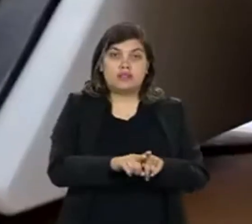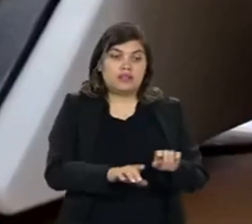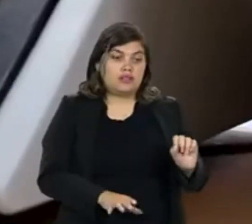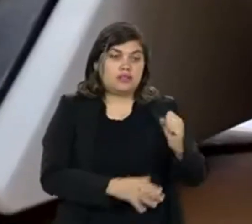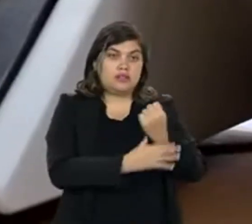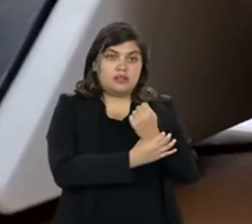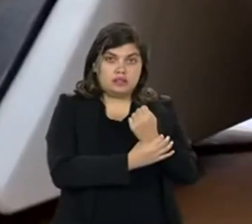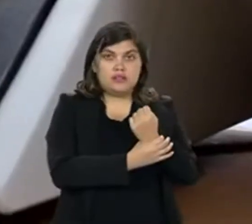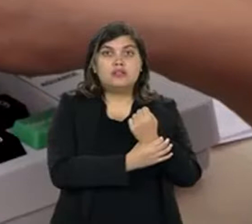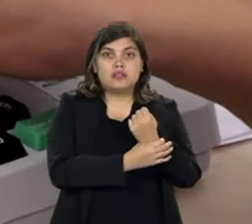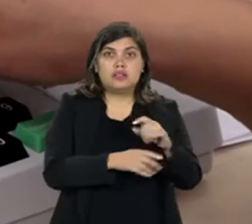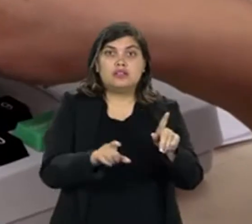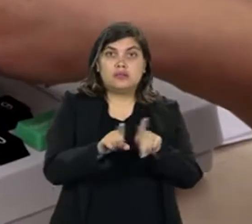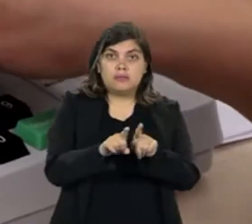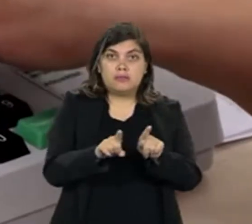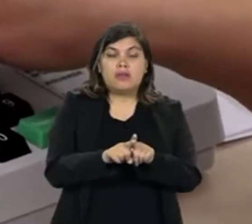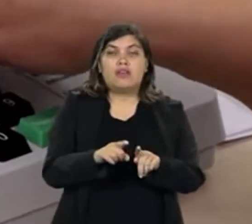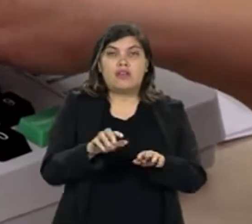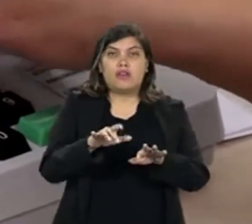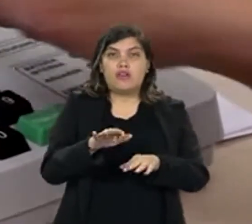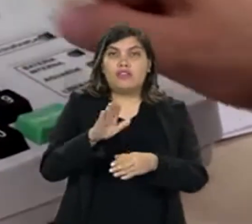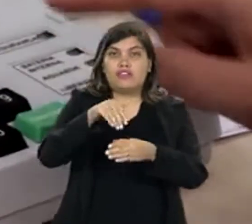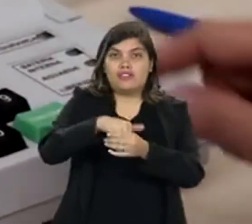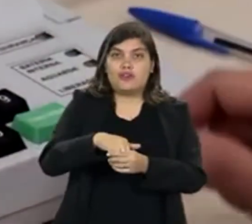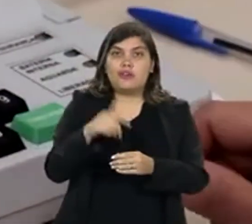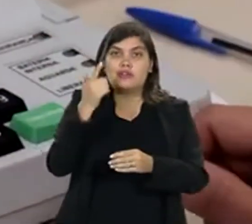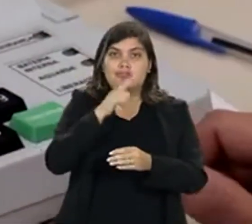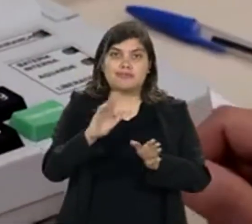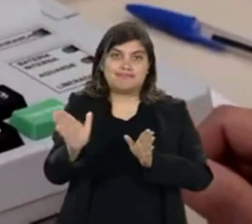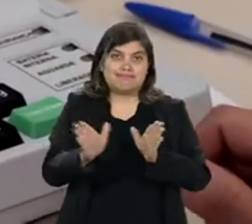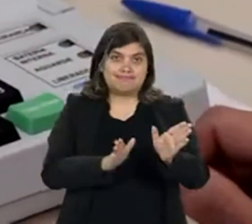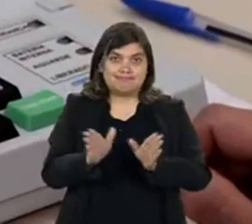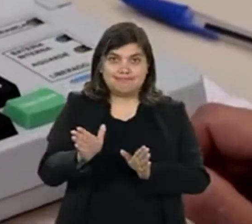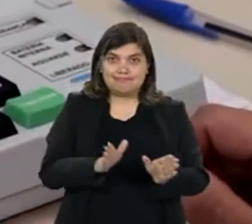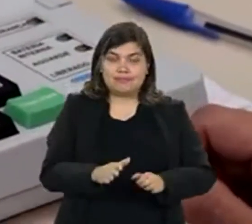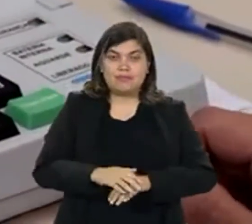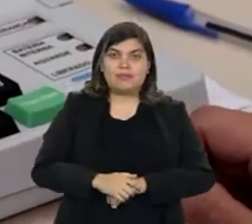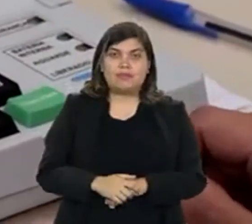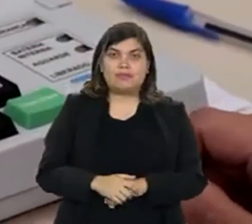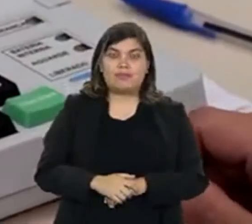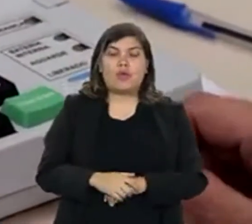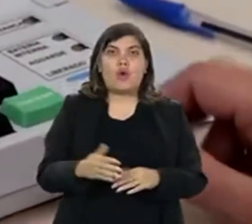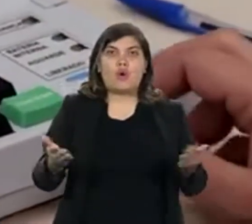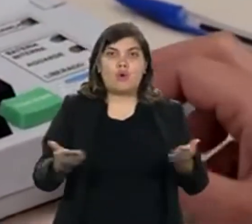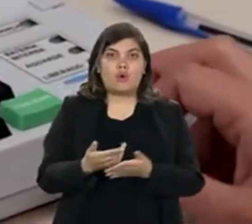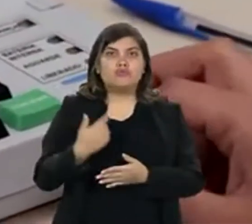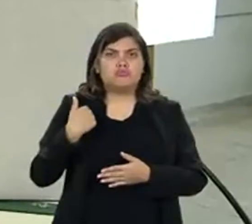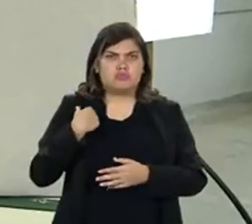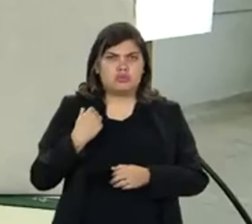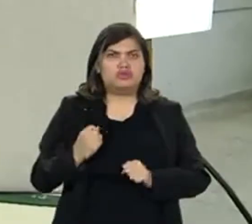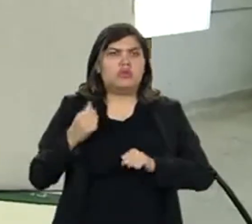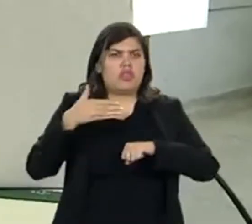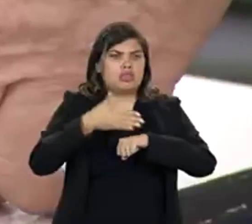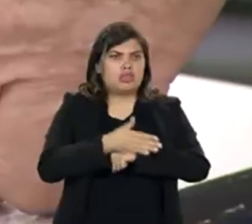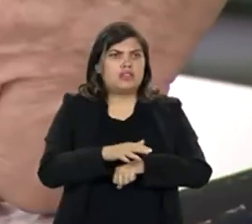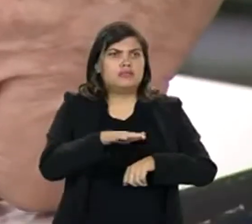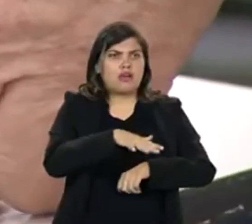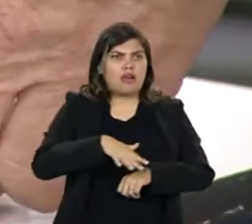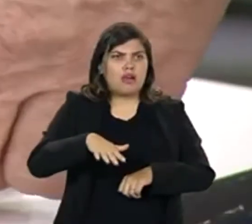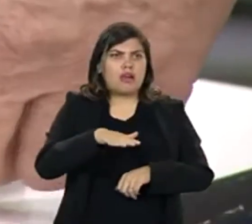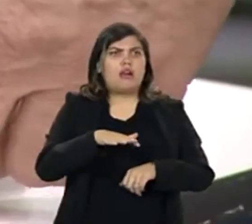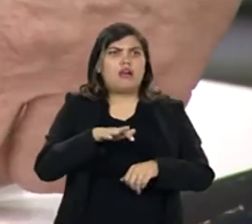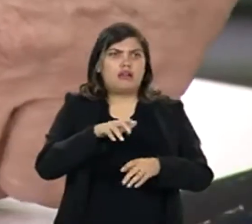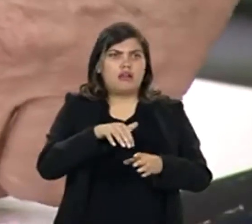Além de garantir segurança, urna eletrônica garantiu acessibilidade. Hoje eu posso entrar na